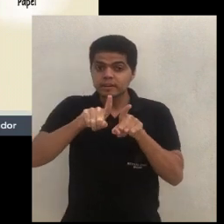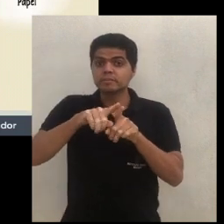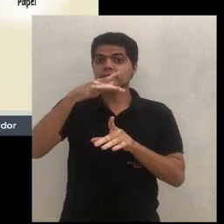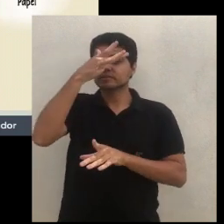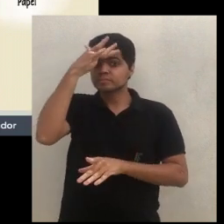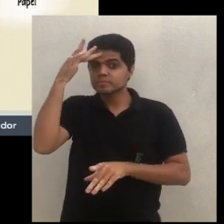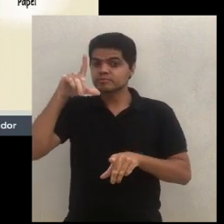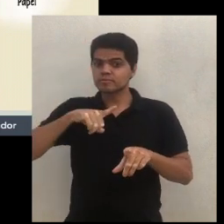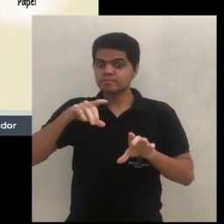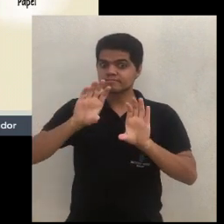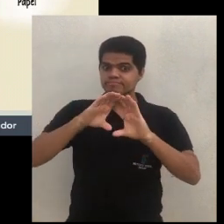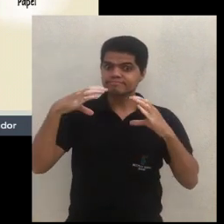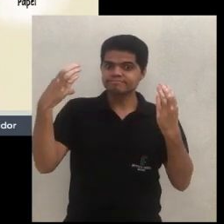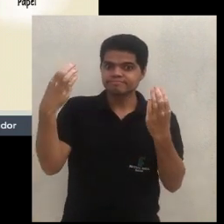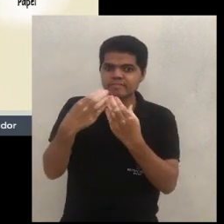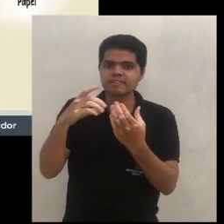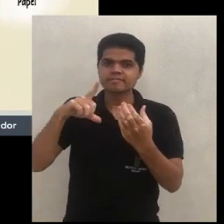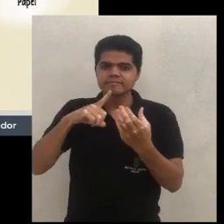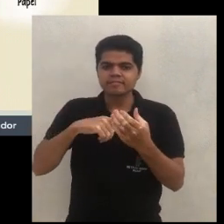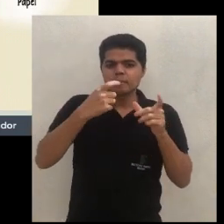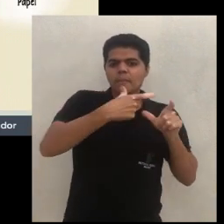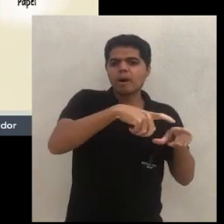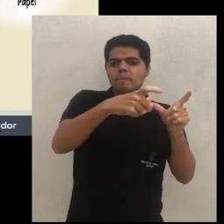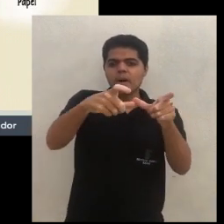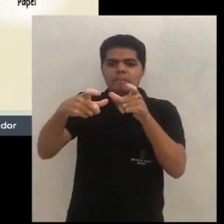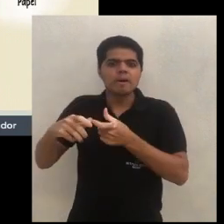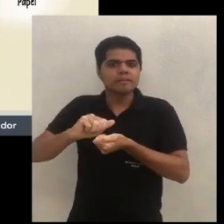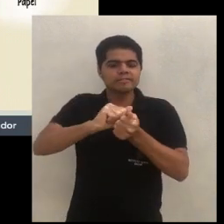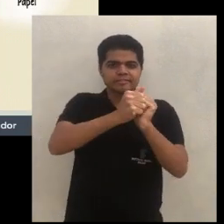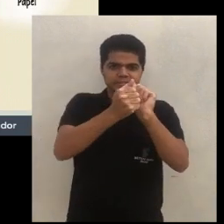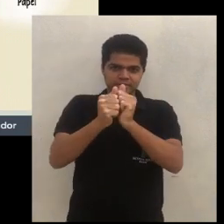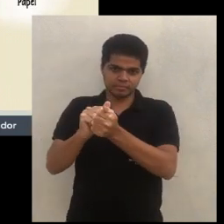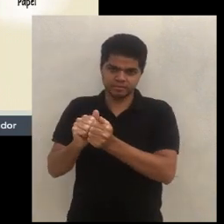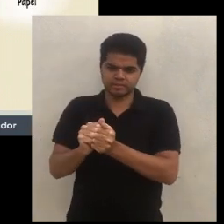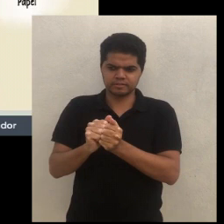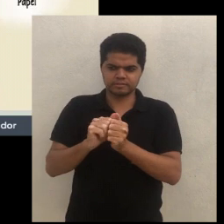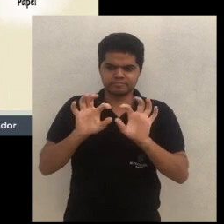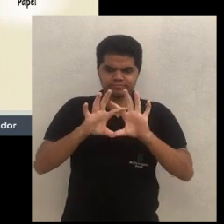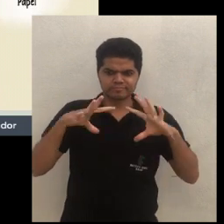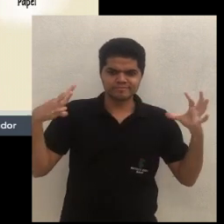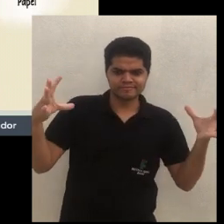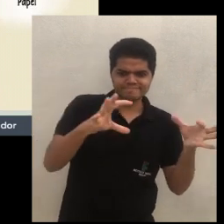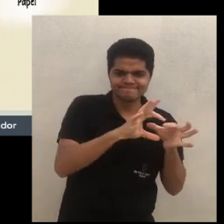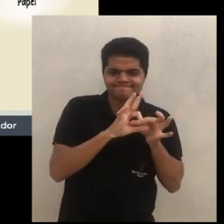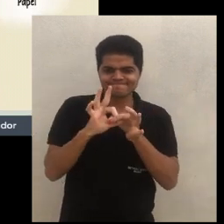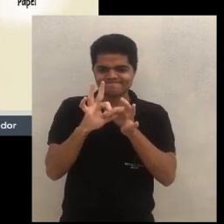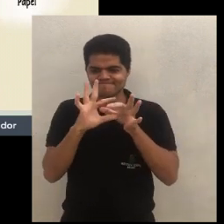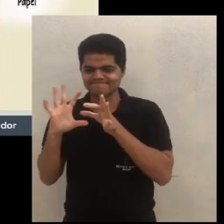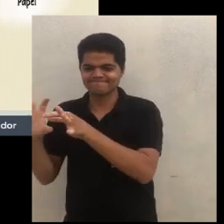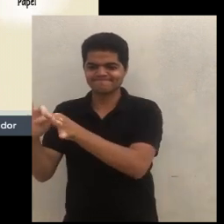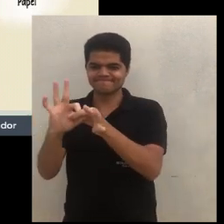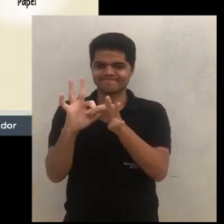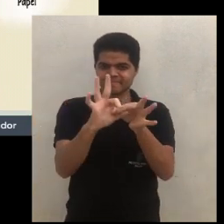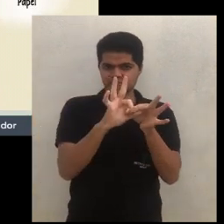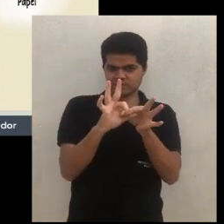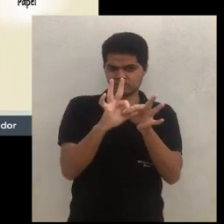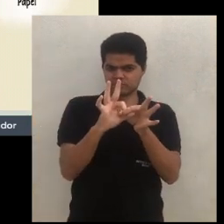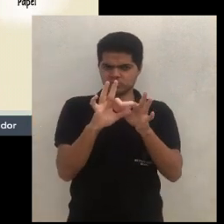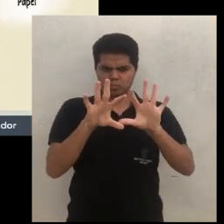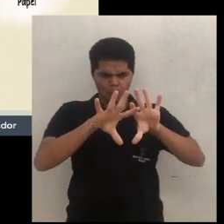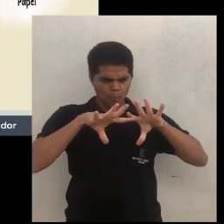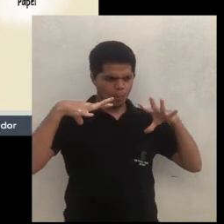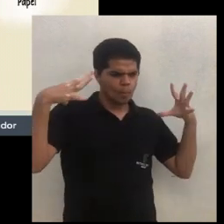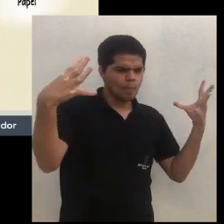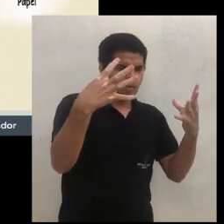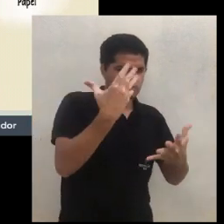biodiversidade e ciclos adaptados às condições locais. Então ambas elas estão interligadas. Mas isso não quer dizer que